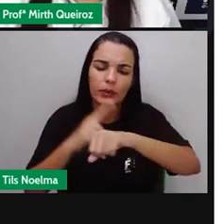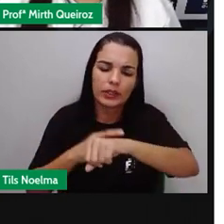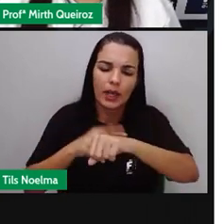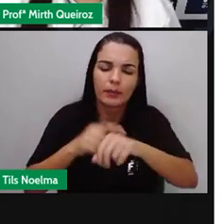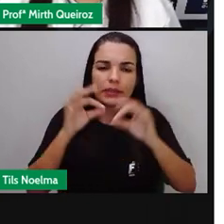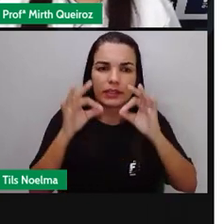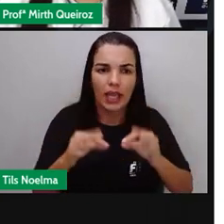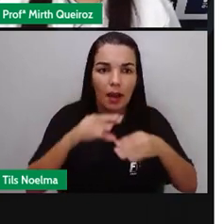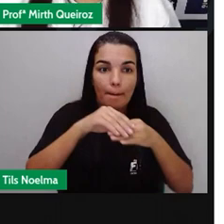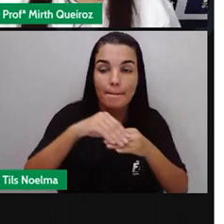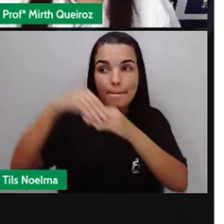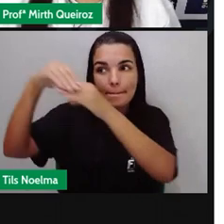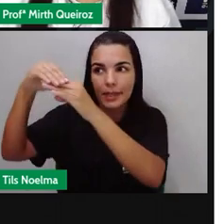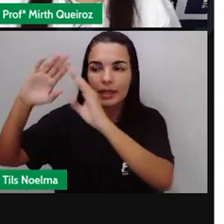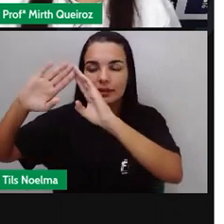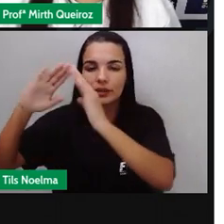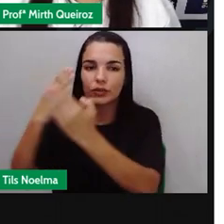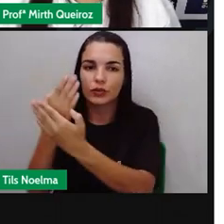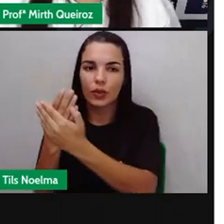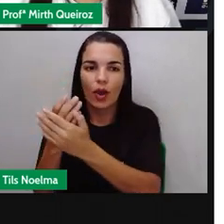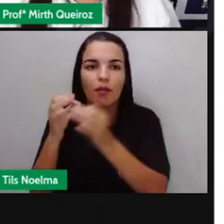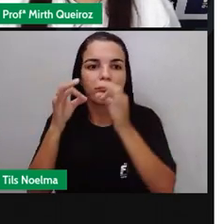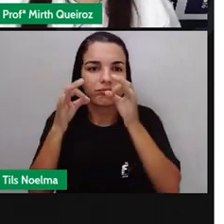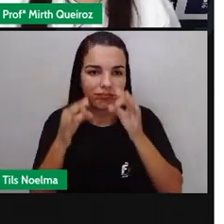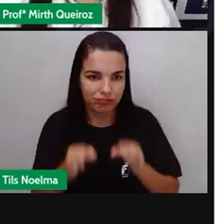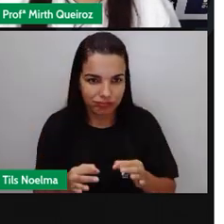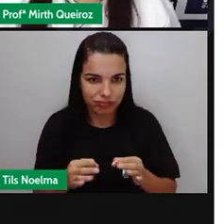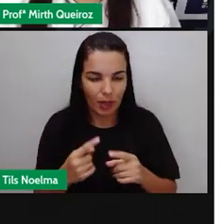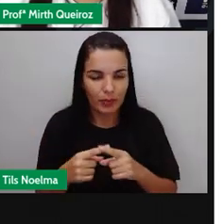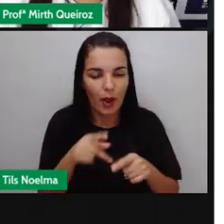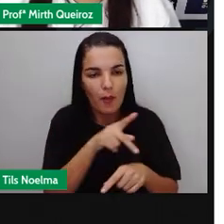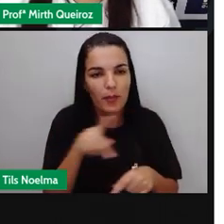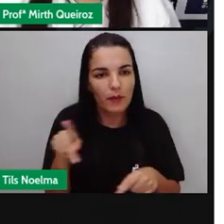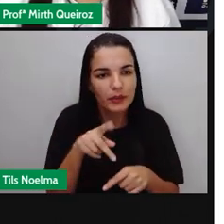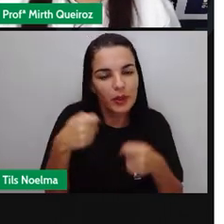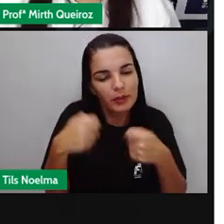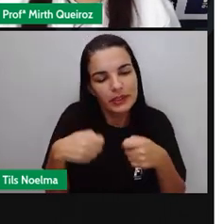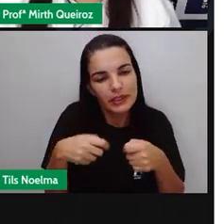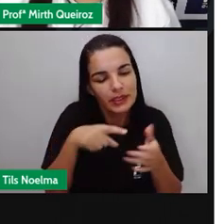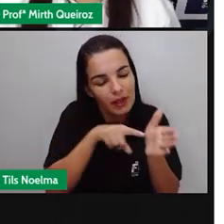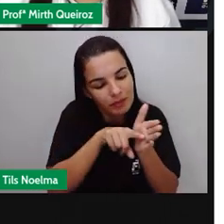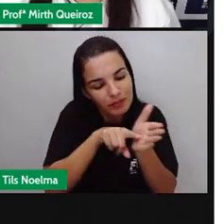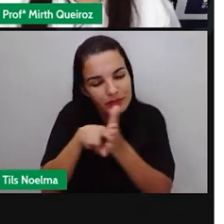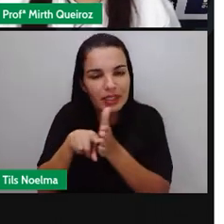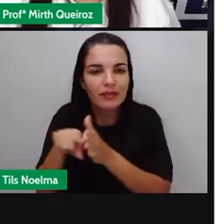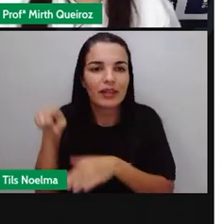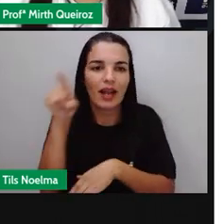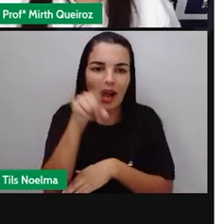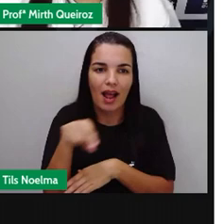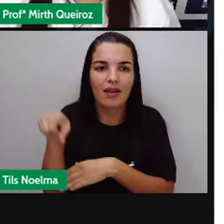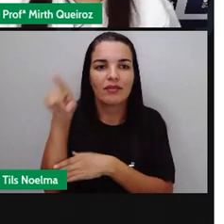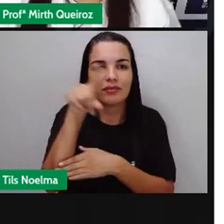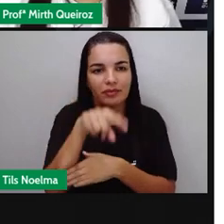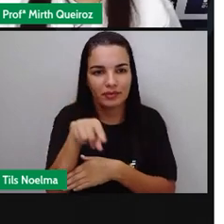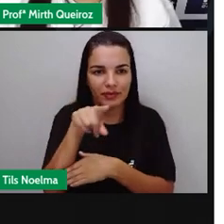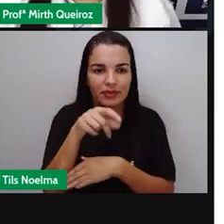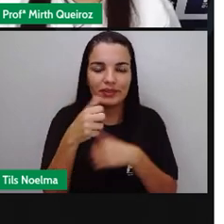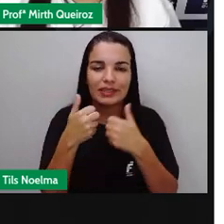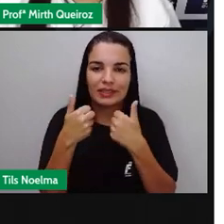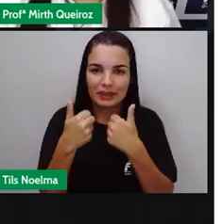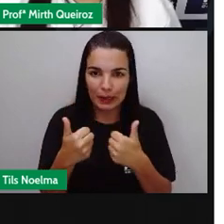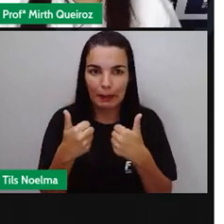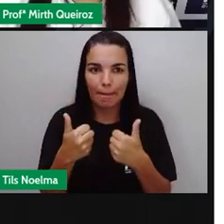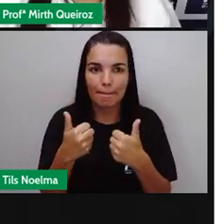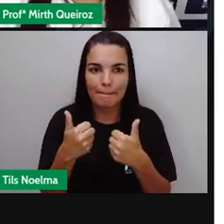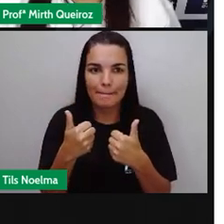entregue nas escolas de vocês também, no tempo exato, para que os professores possam fazer a correção dessas atividades, e assim poder